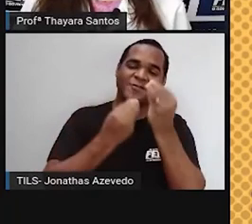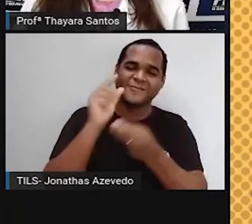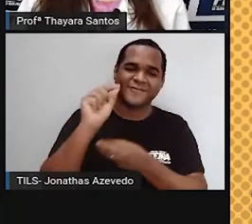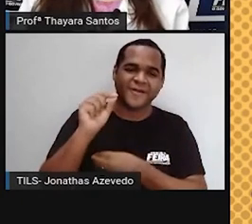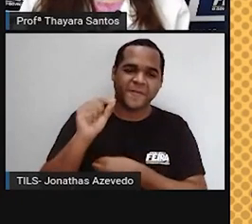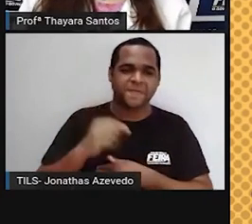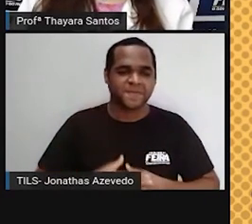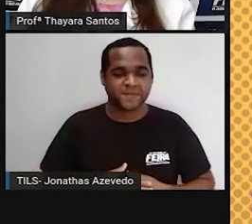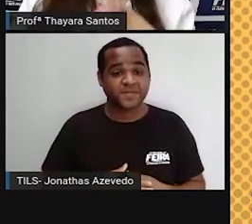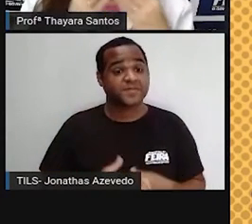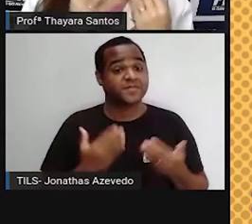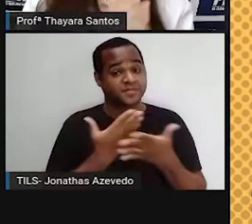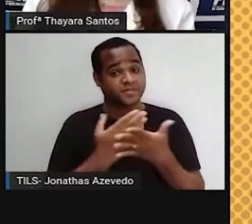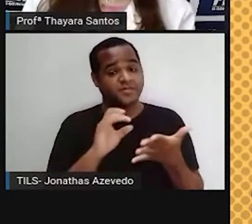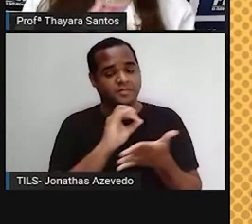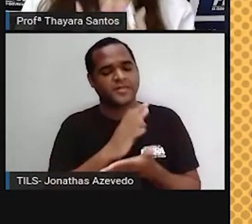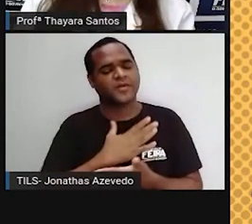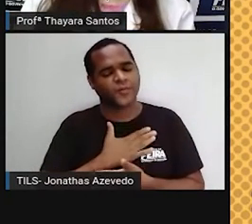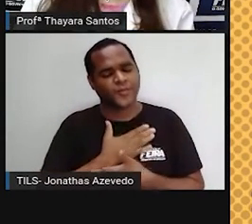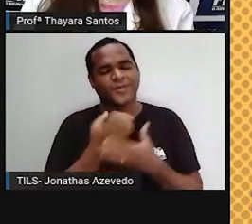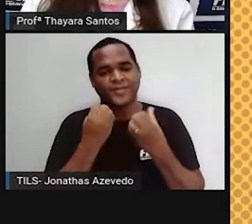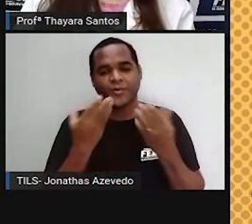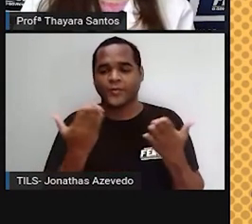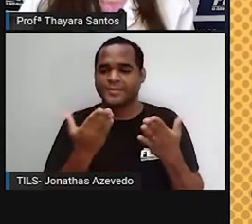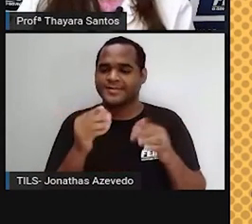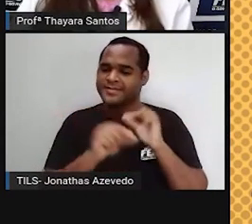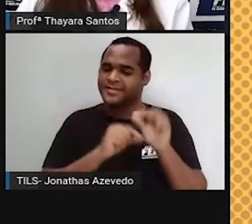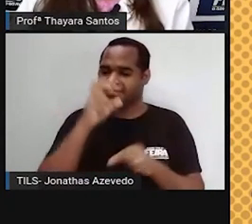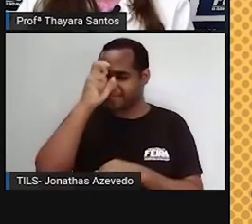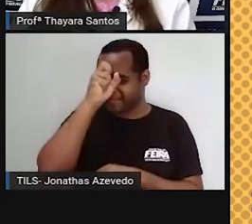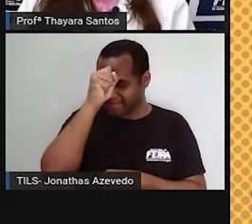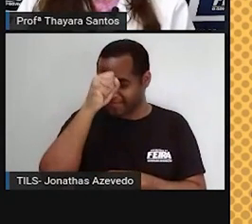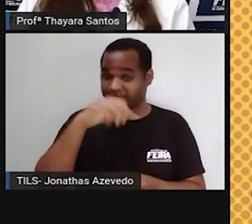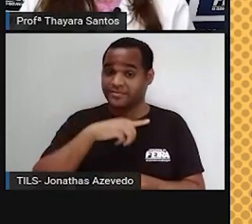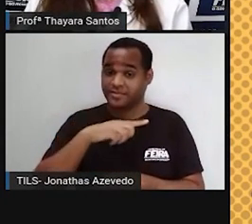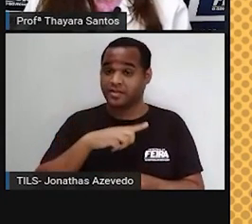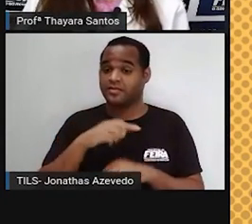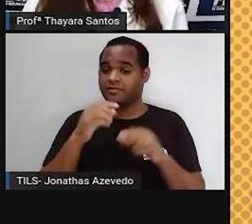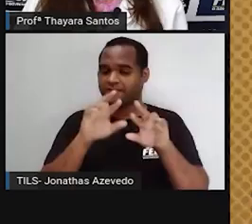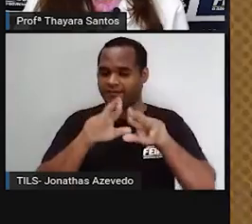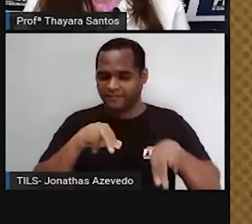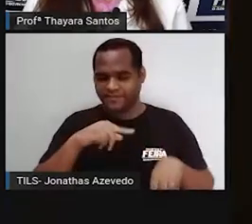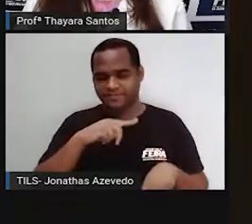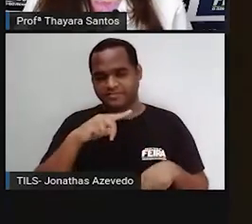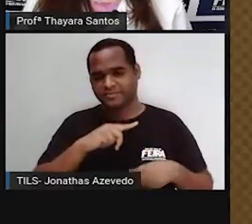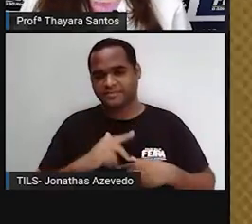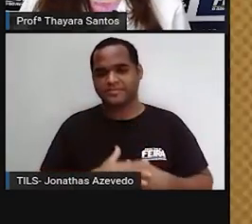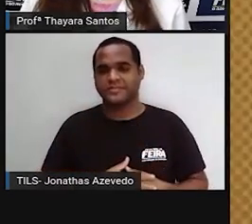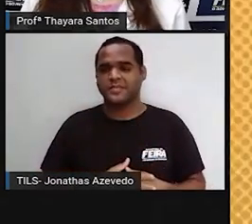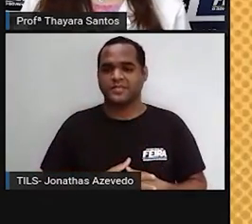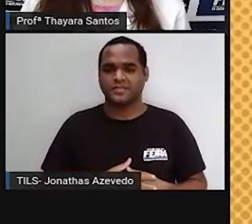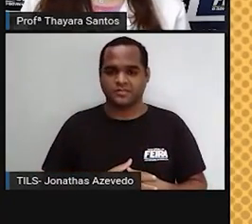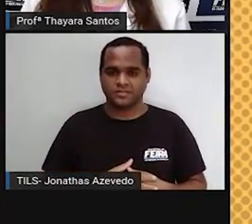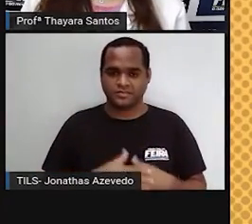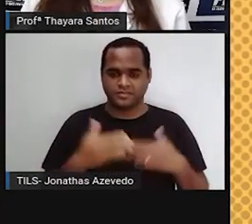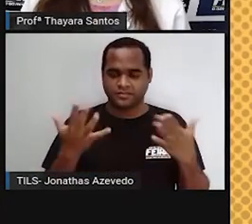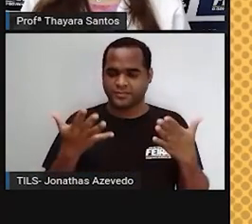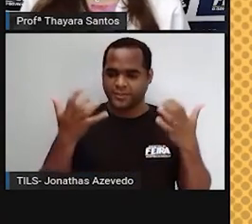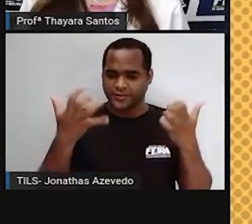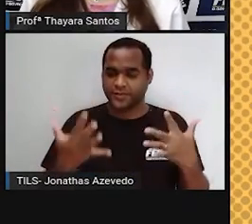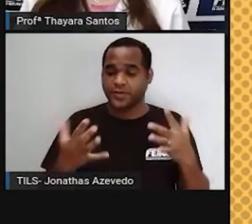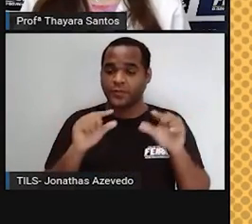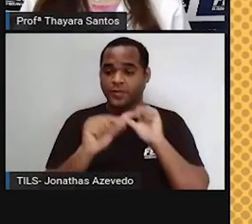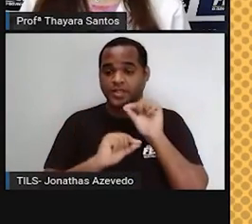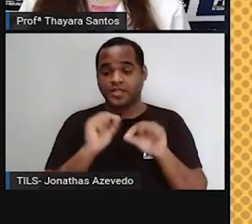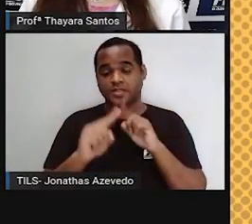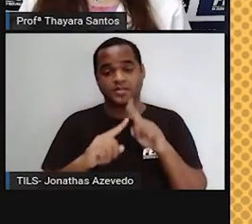E espero que vocês tenham gostado de tudo que a gente aprendeu aqui na aula de hoje, que foi bastante coisa, né? Então, por hoje a gente fica por aqui.